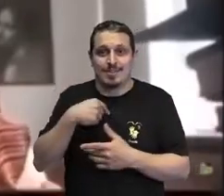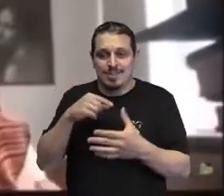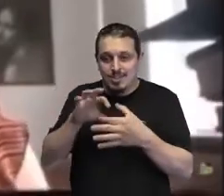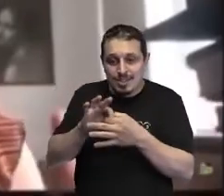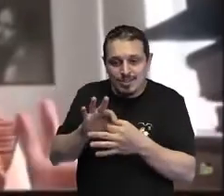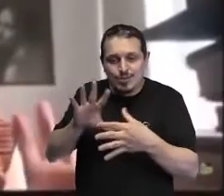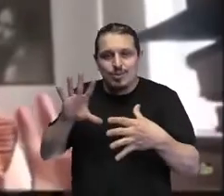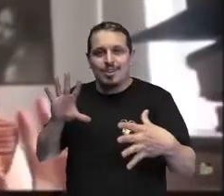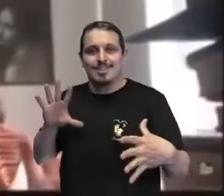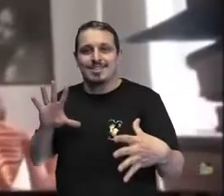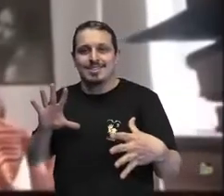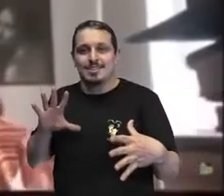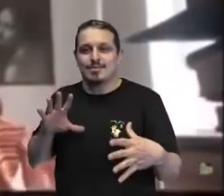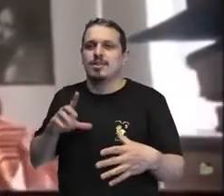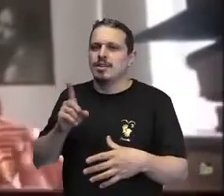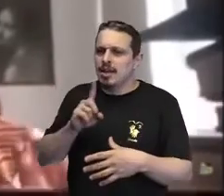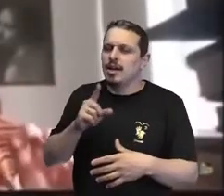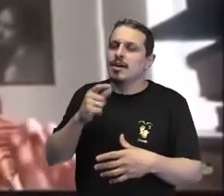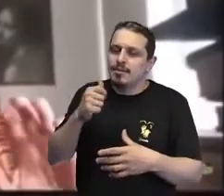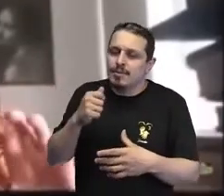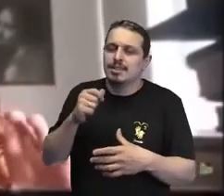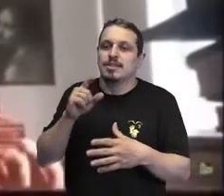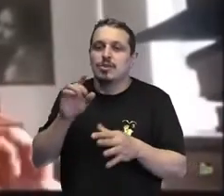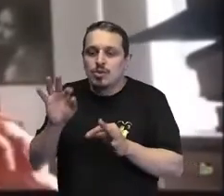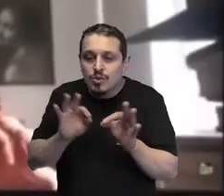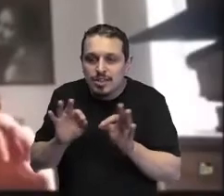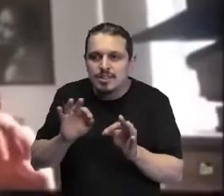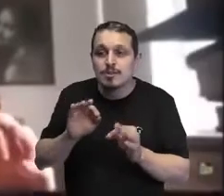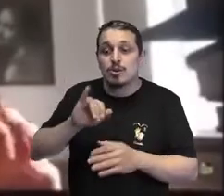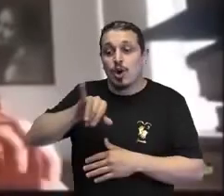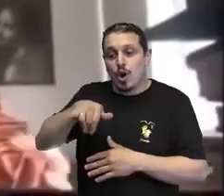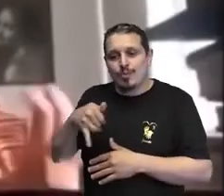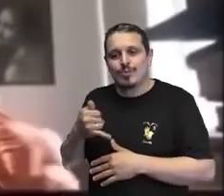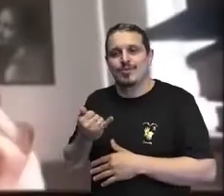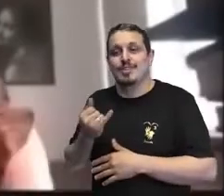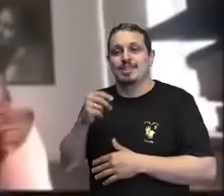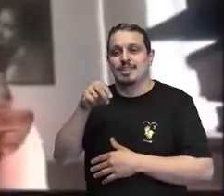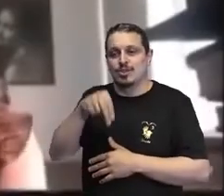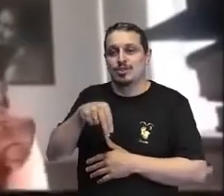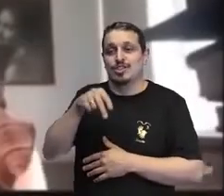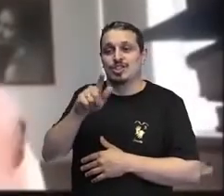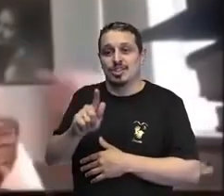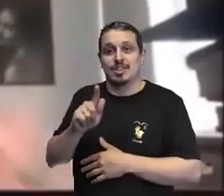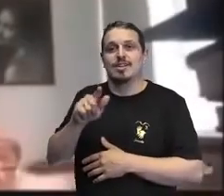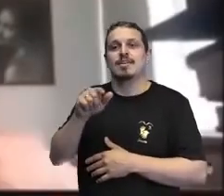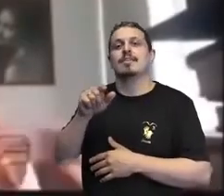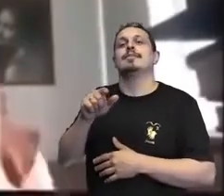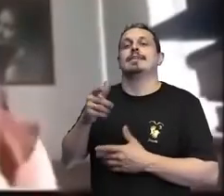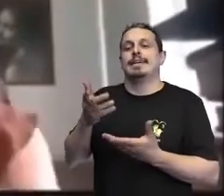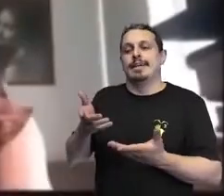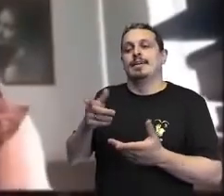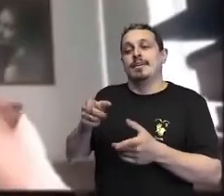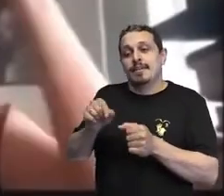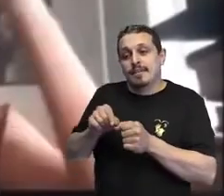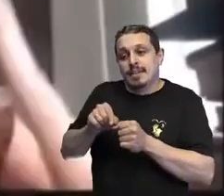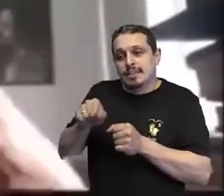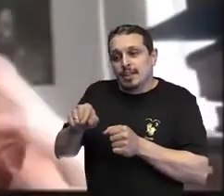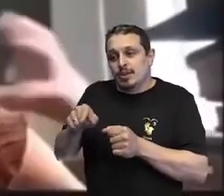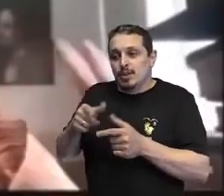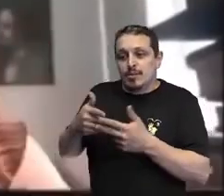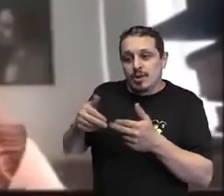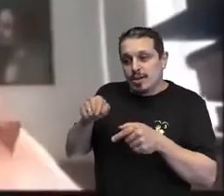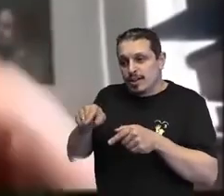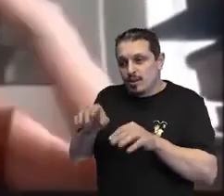você colocar, e o que eu acho genial na JMG, é de ter, você não está fazendo para um primo, para a irmã, para um,